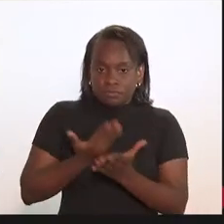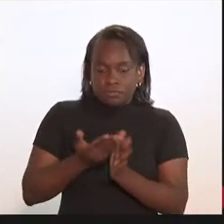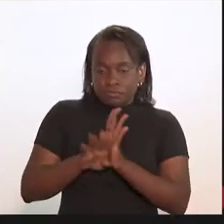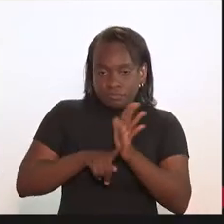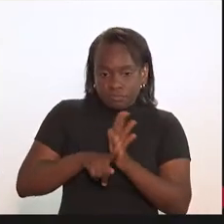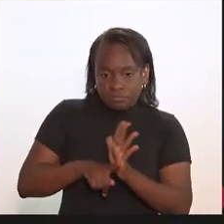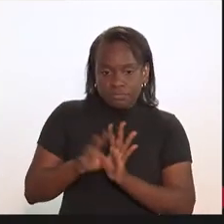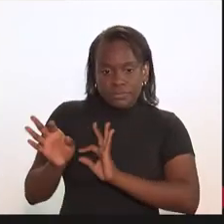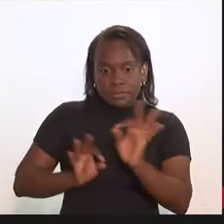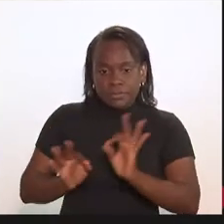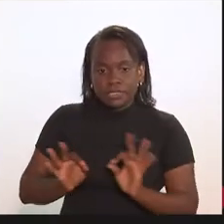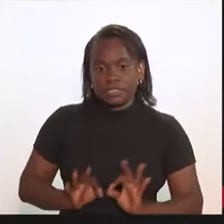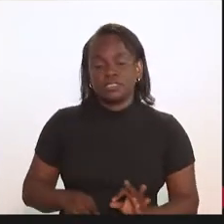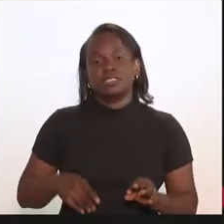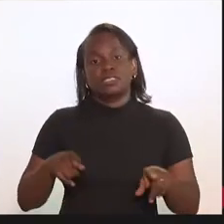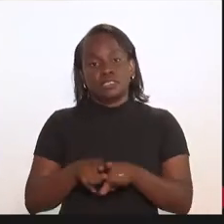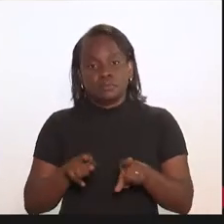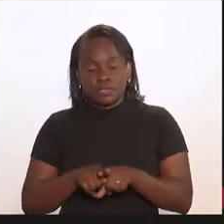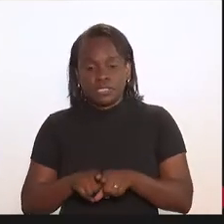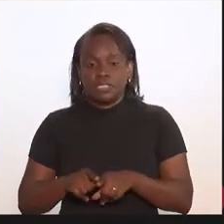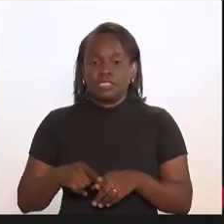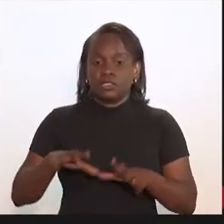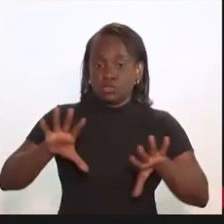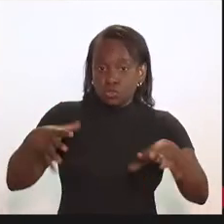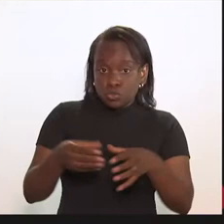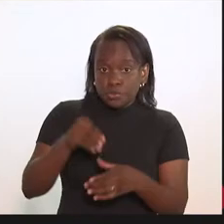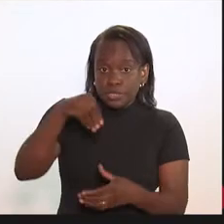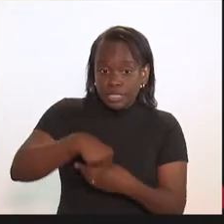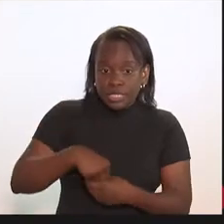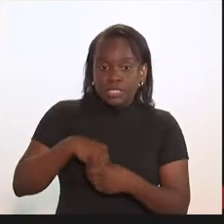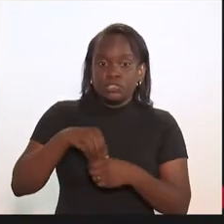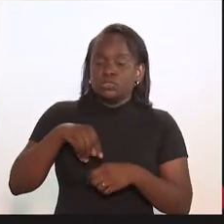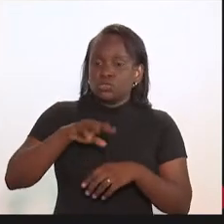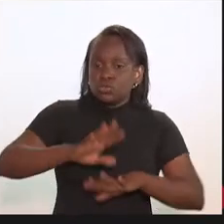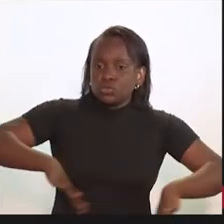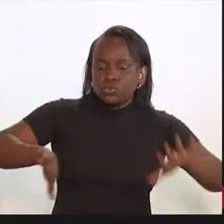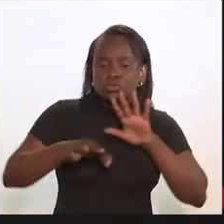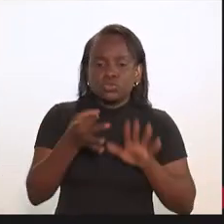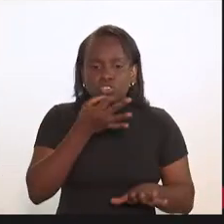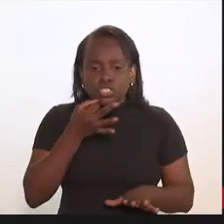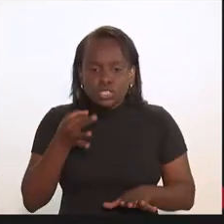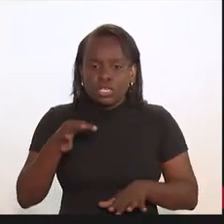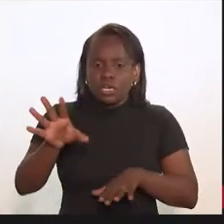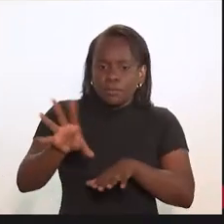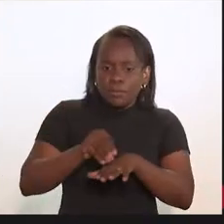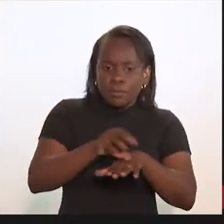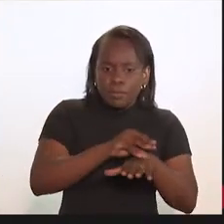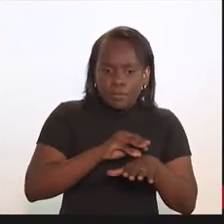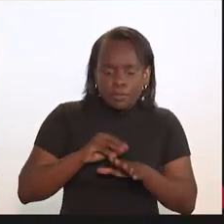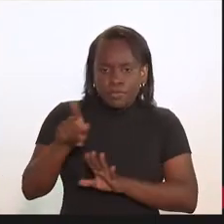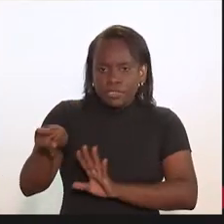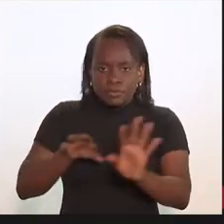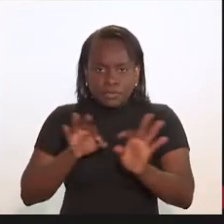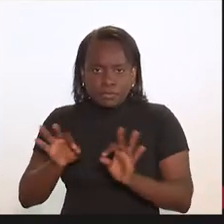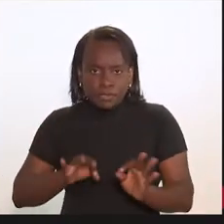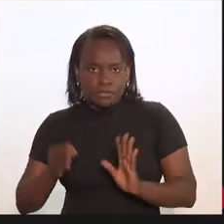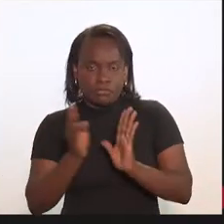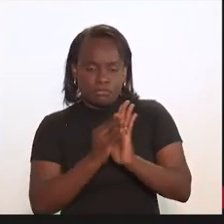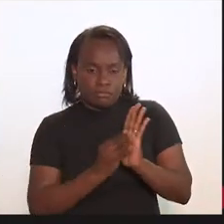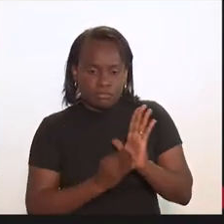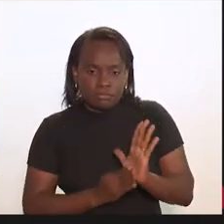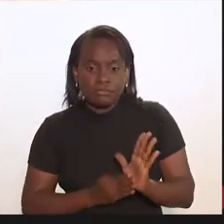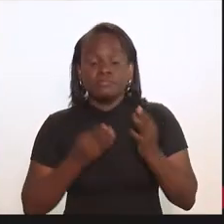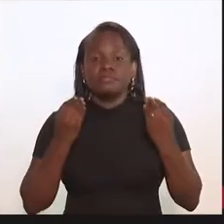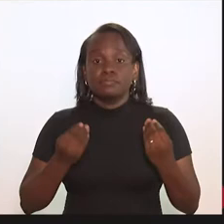planejamento e colher dentro do grupo todas as sugestões que os senhores forem elaborando